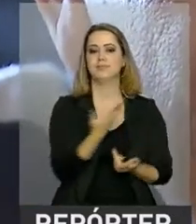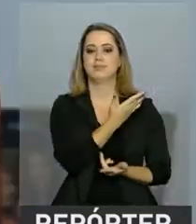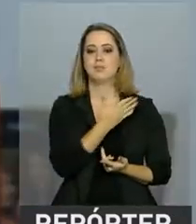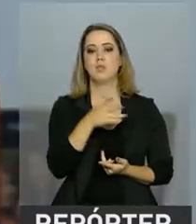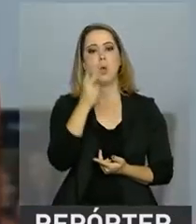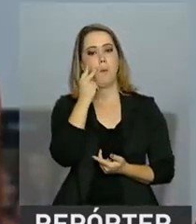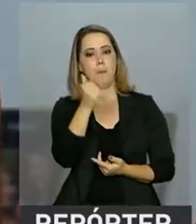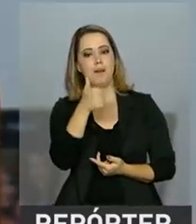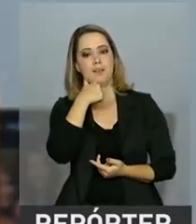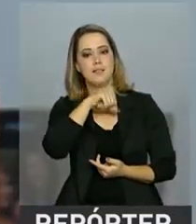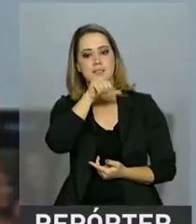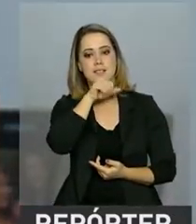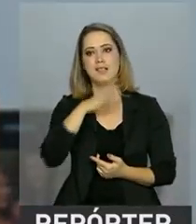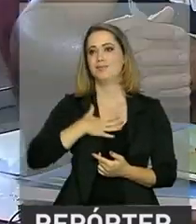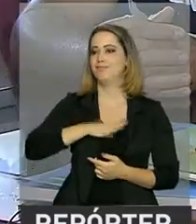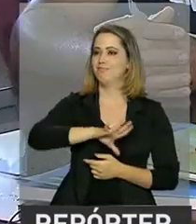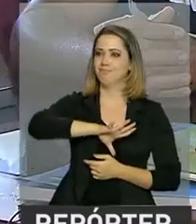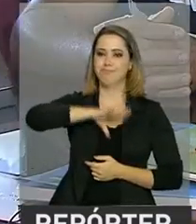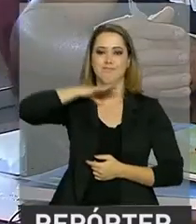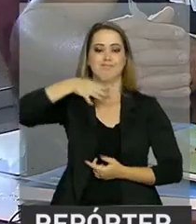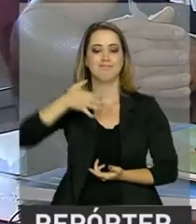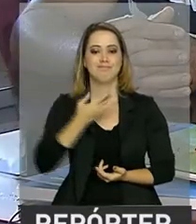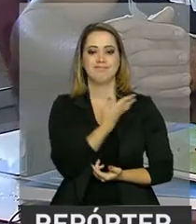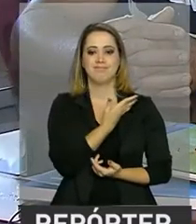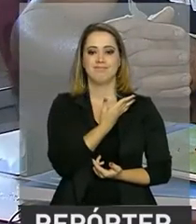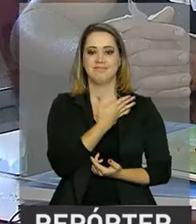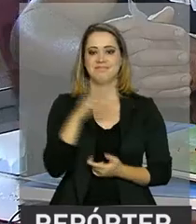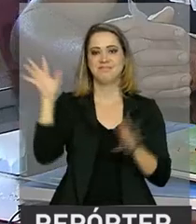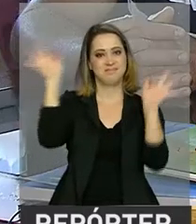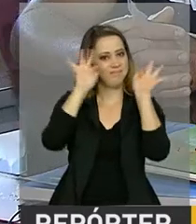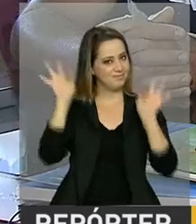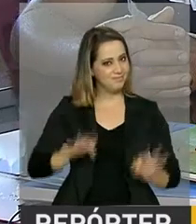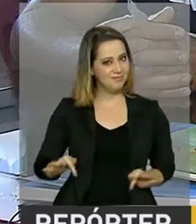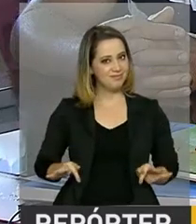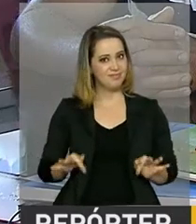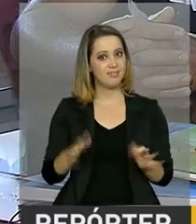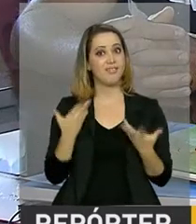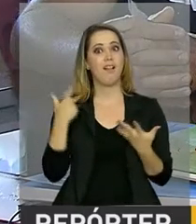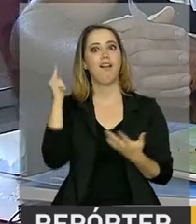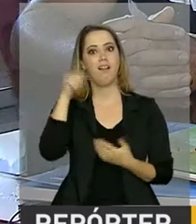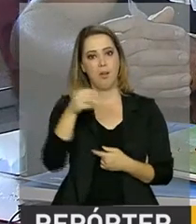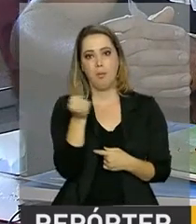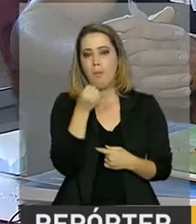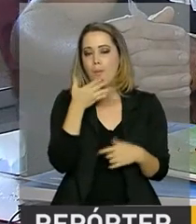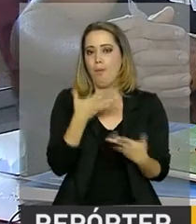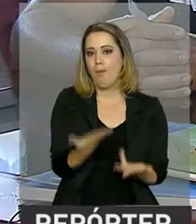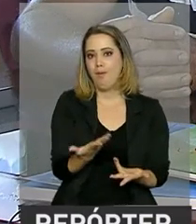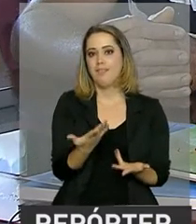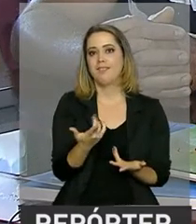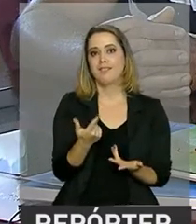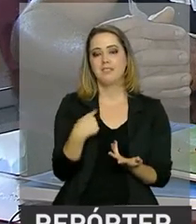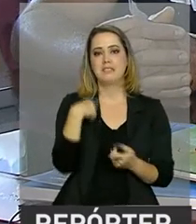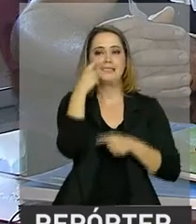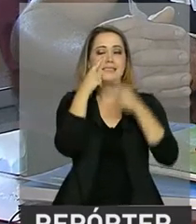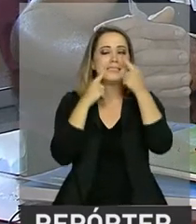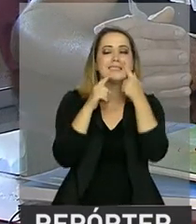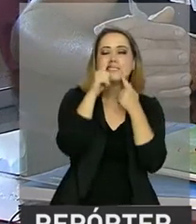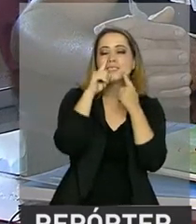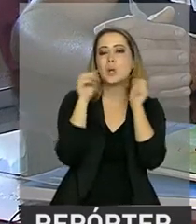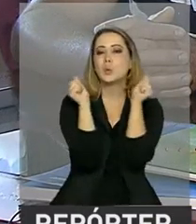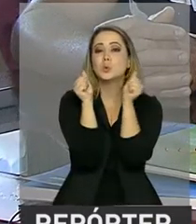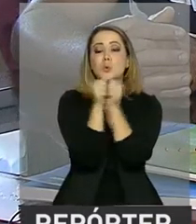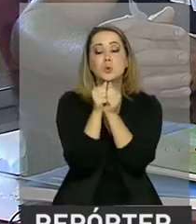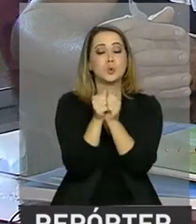conseguem disfarçar o orgulho. Foi uma satisfação imensa. Foi muito bom, muito. A gente chorou juntas, né,